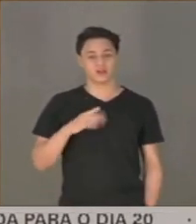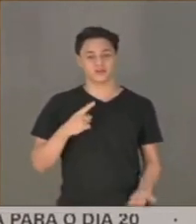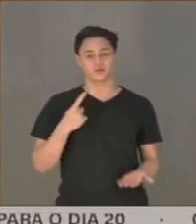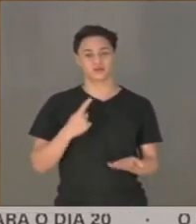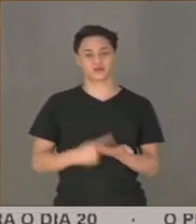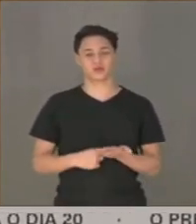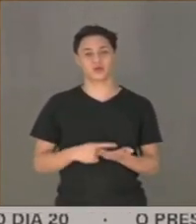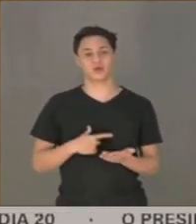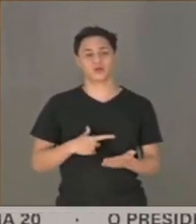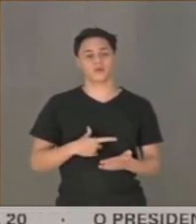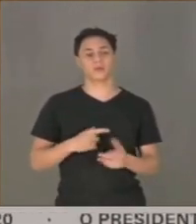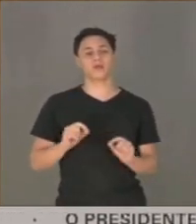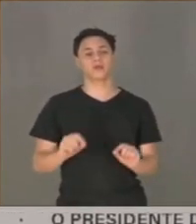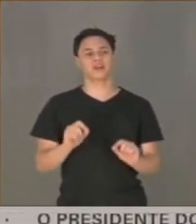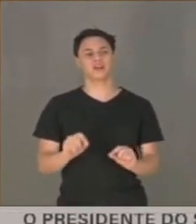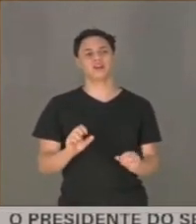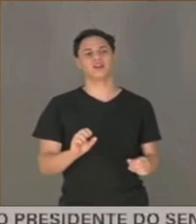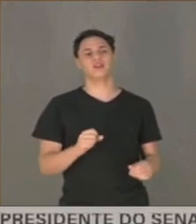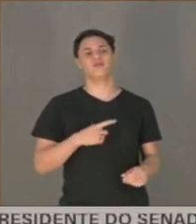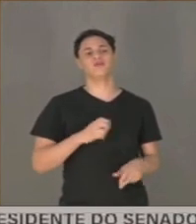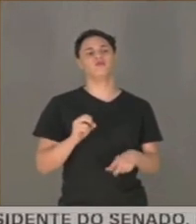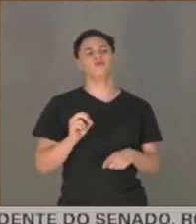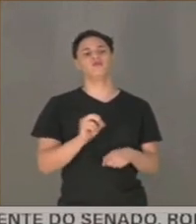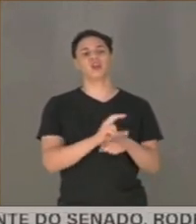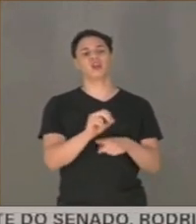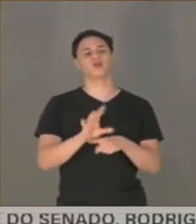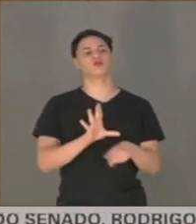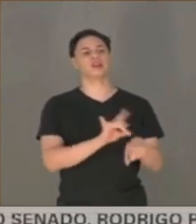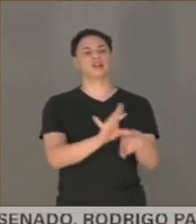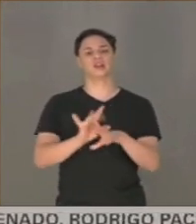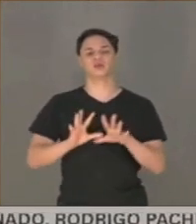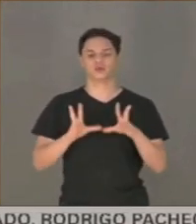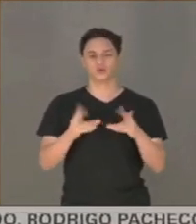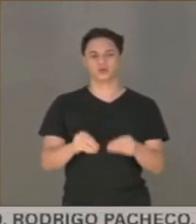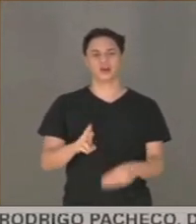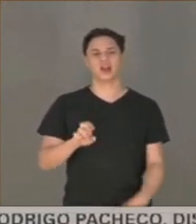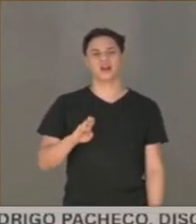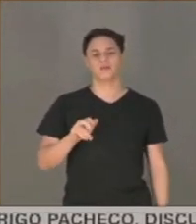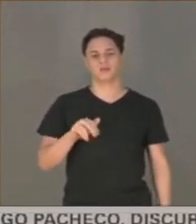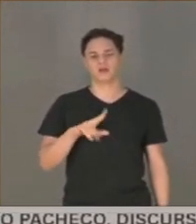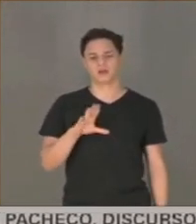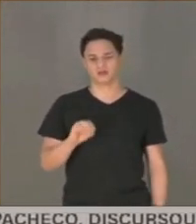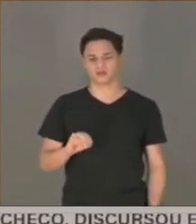crime de pandemia qualificada. Isso é crime hediondo.